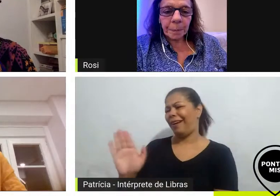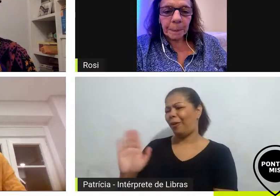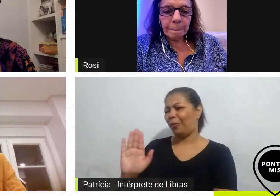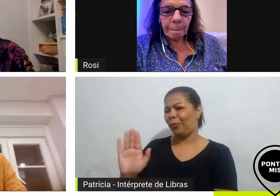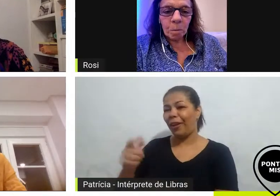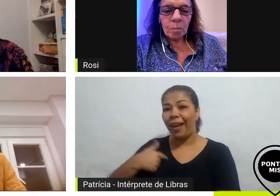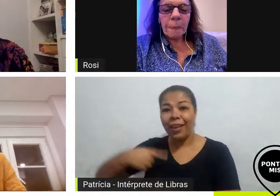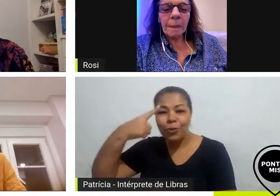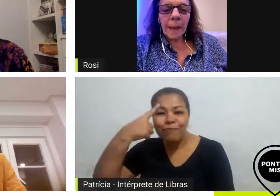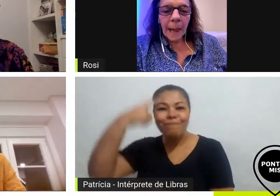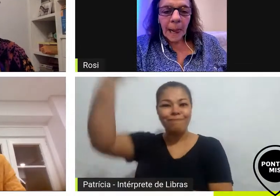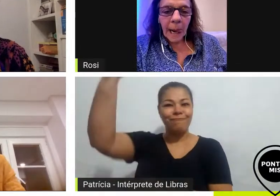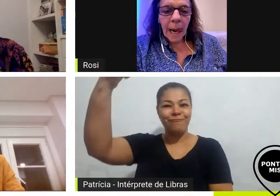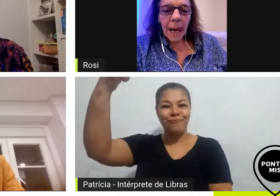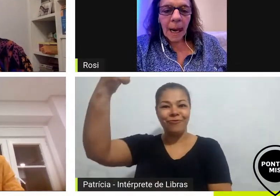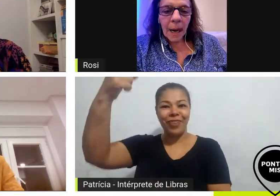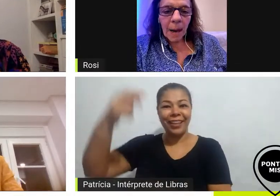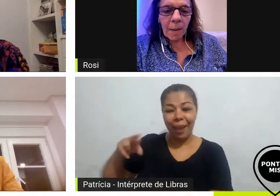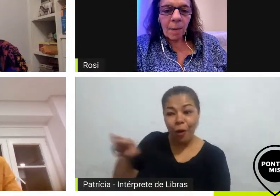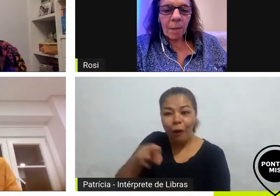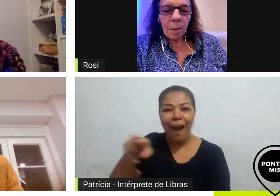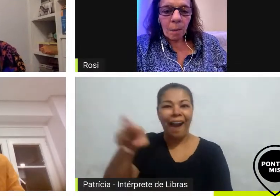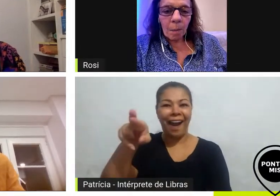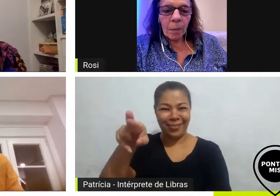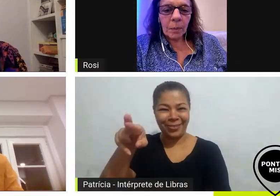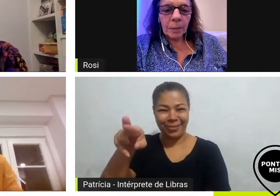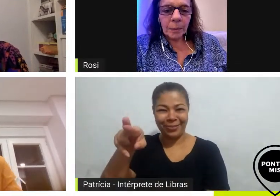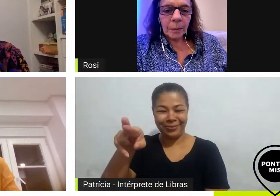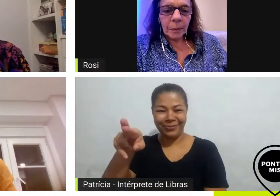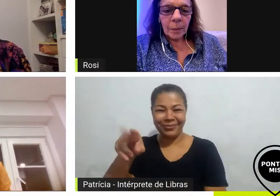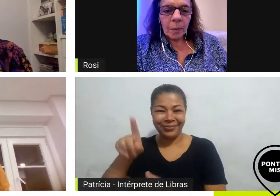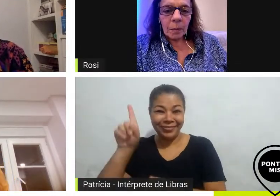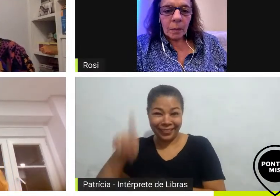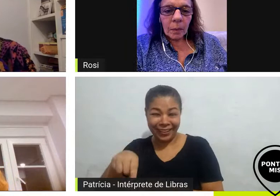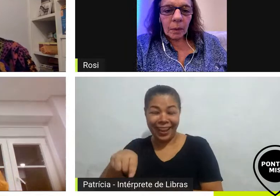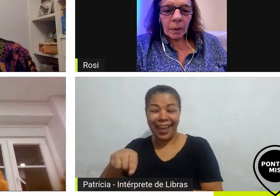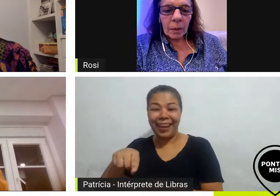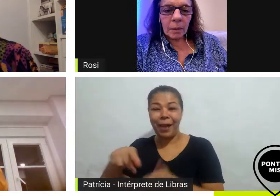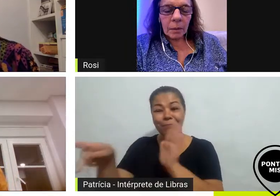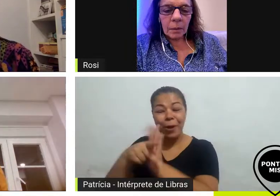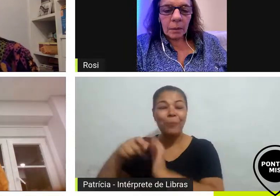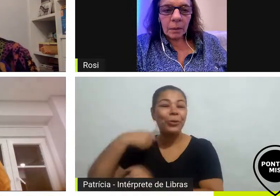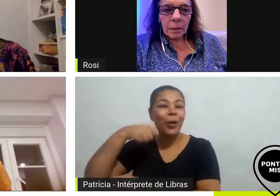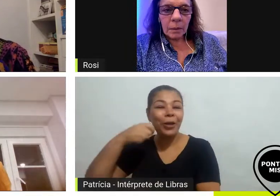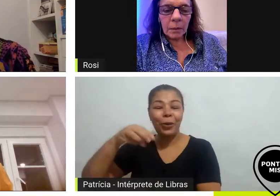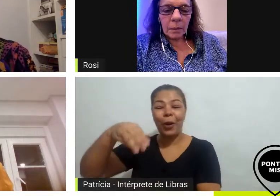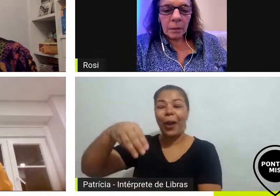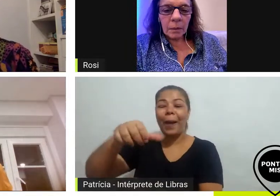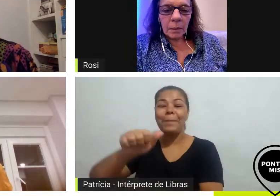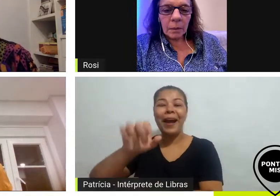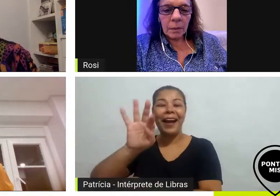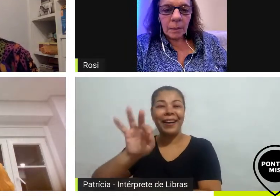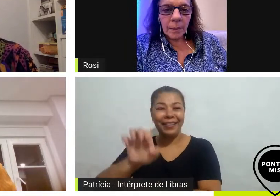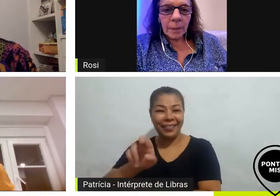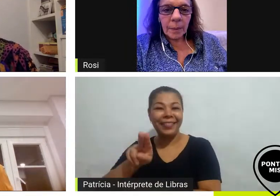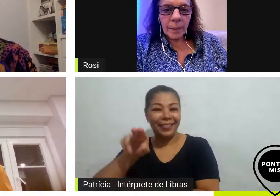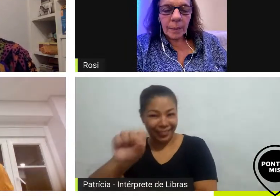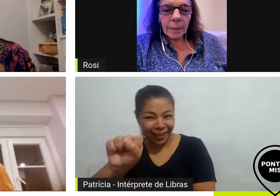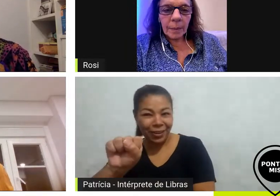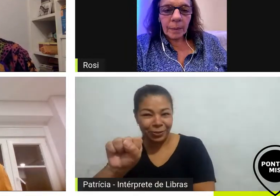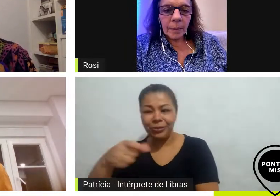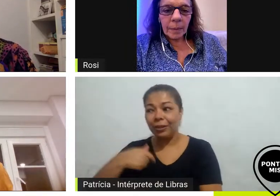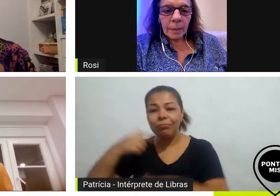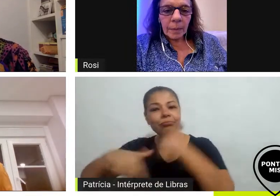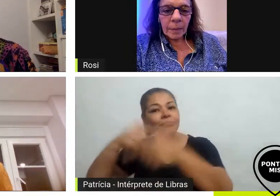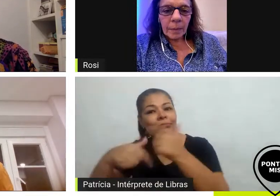rato o personagem do Matheus Nastergaard que não existia e eu estava justamente trabalhando com o Matheus no filme